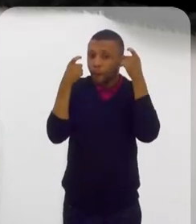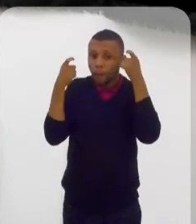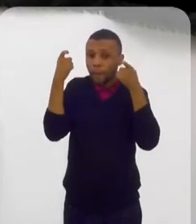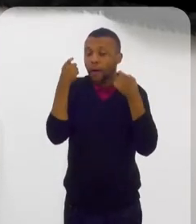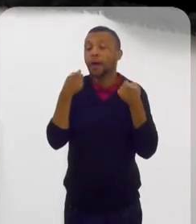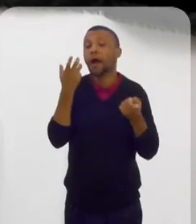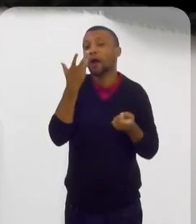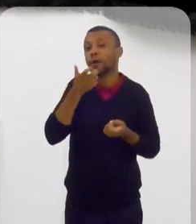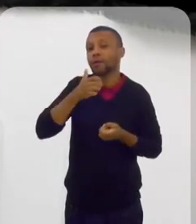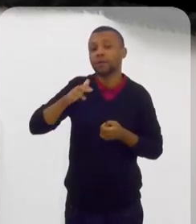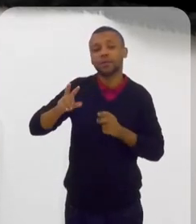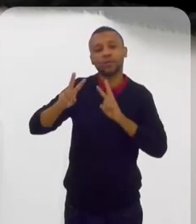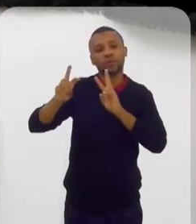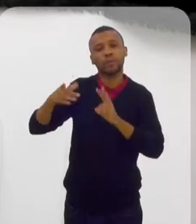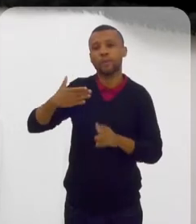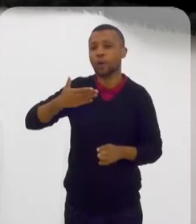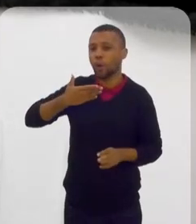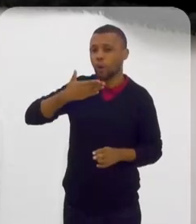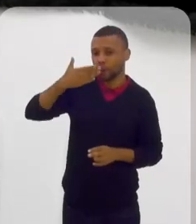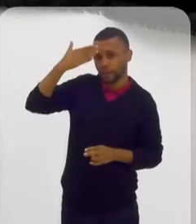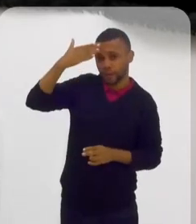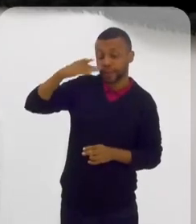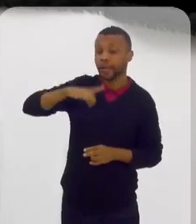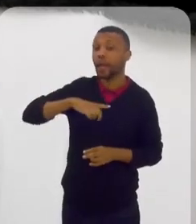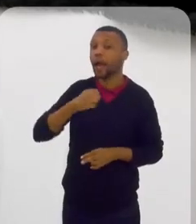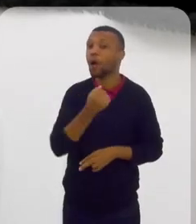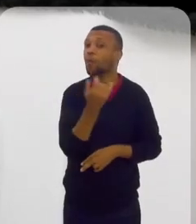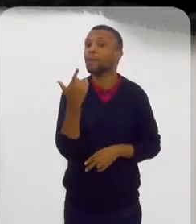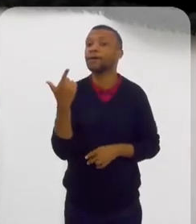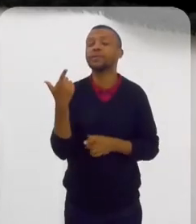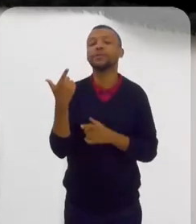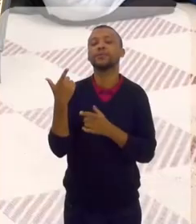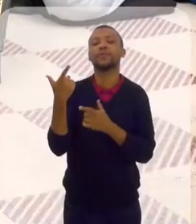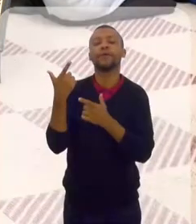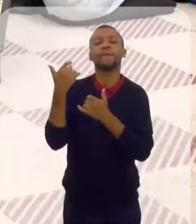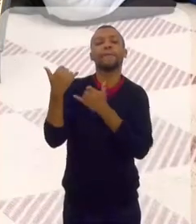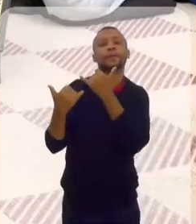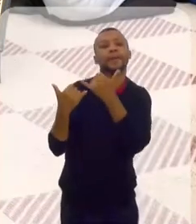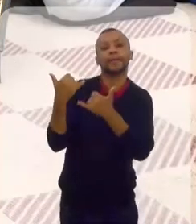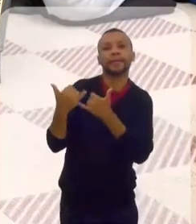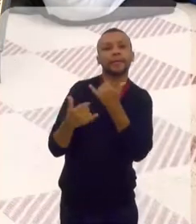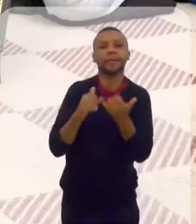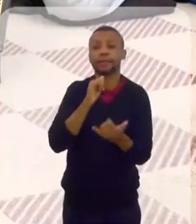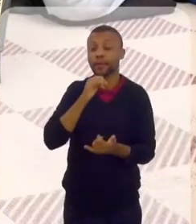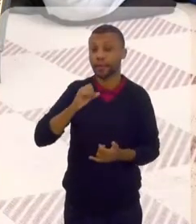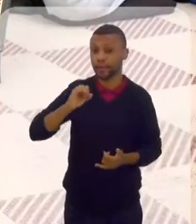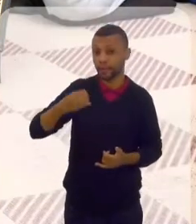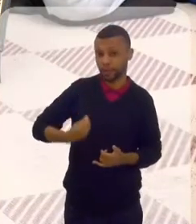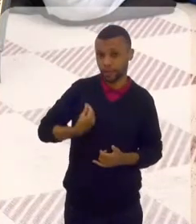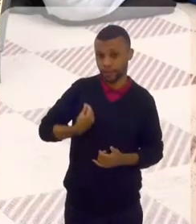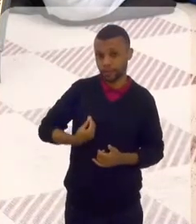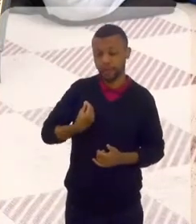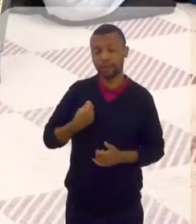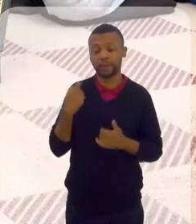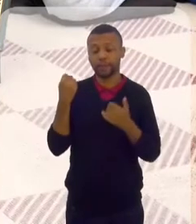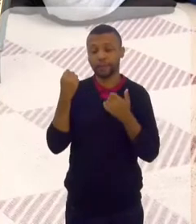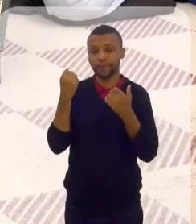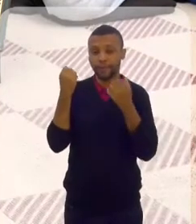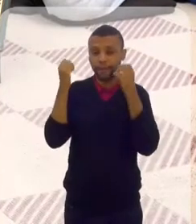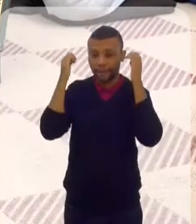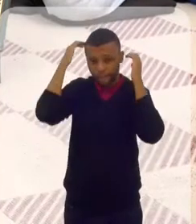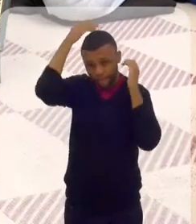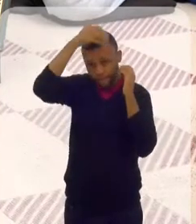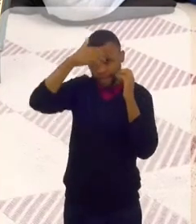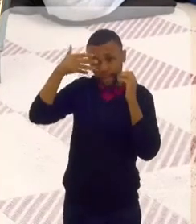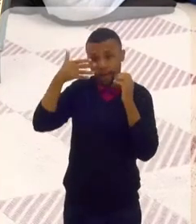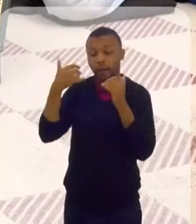com as crianças com relação à questão do Islã, Tanto que, às vezes, algumas brincadeiras... Por exemplo, se a Karina tivesse presente de véu e eu brincar com as crianças, a gente